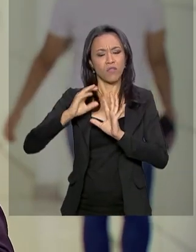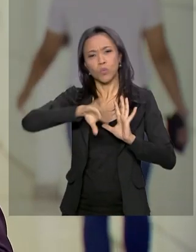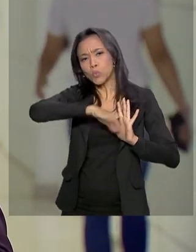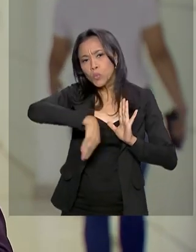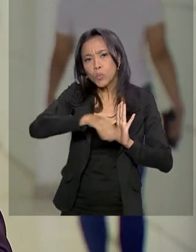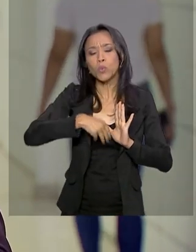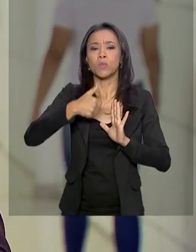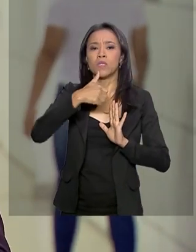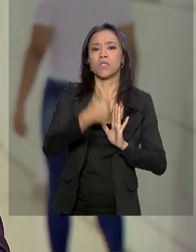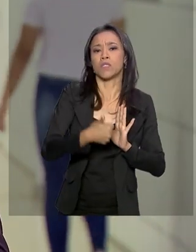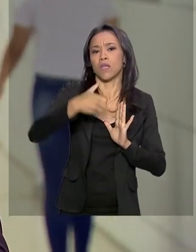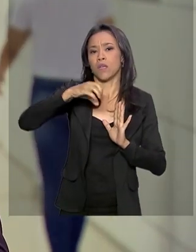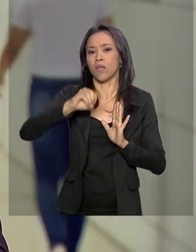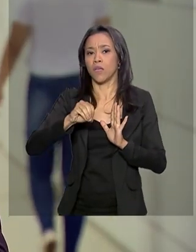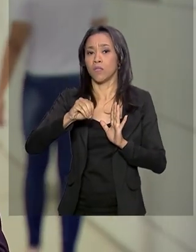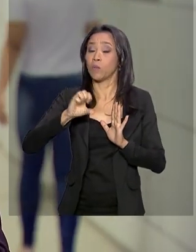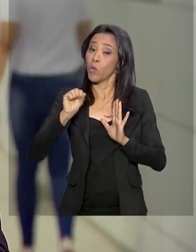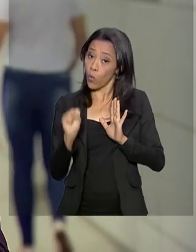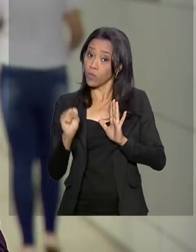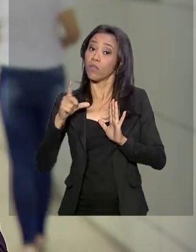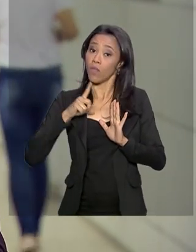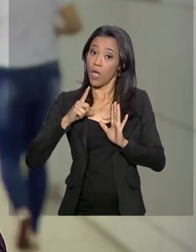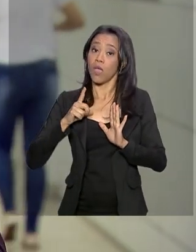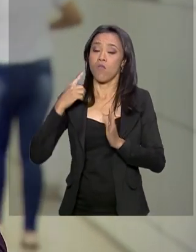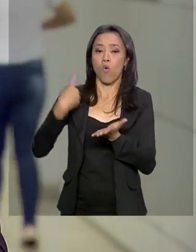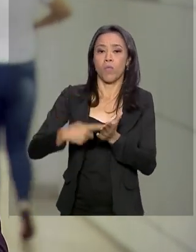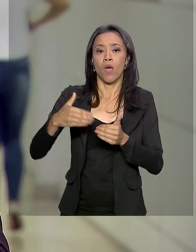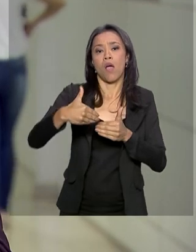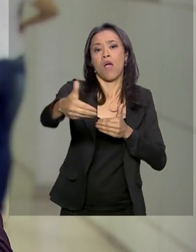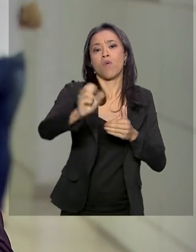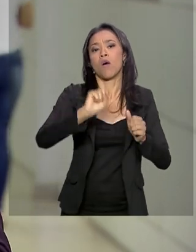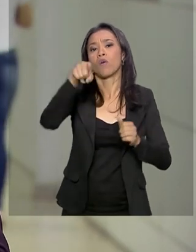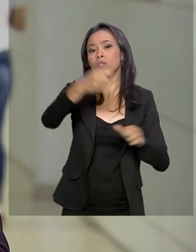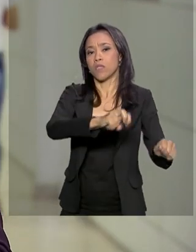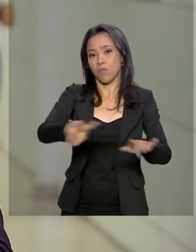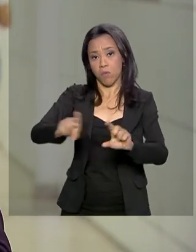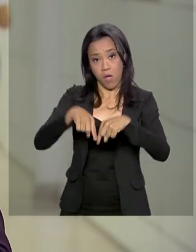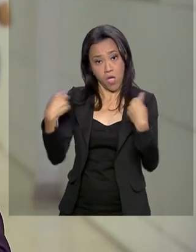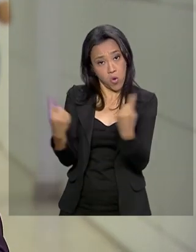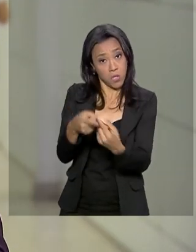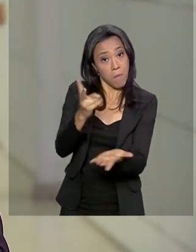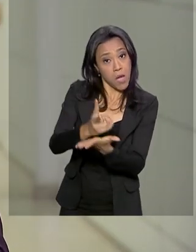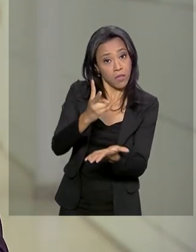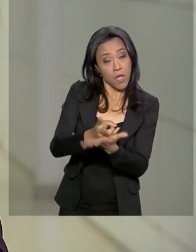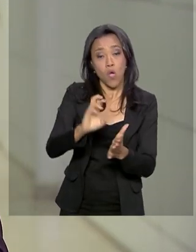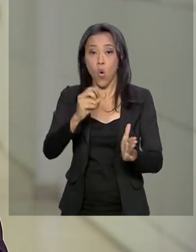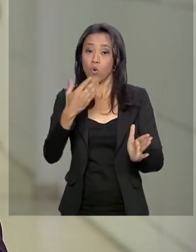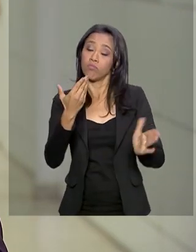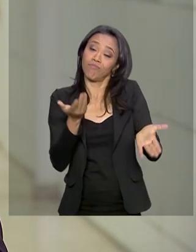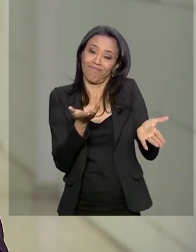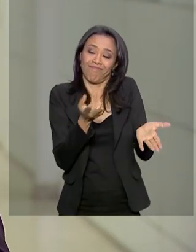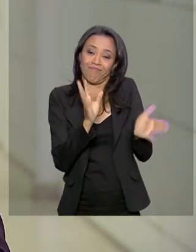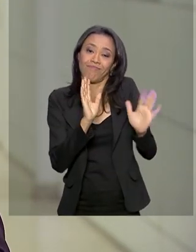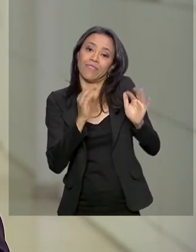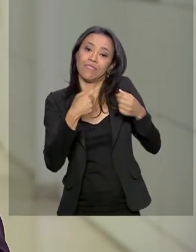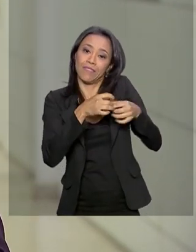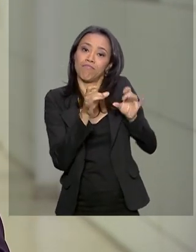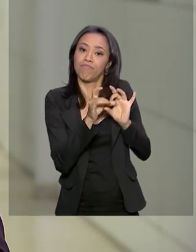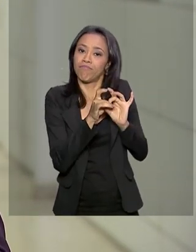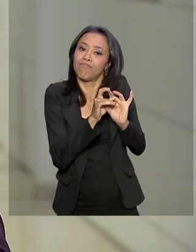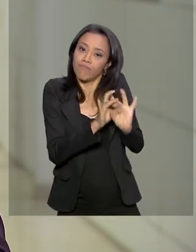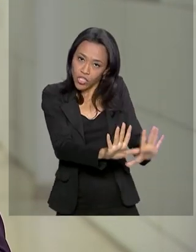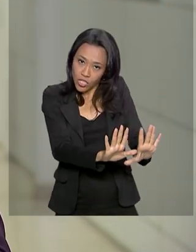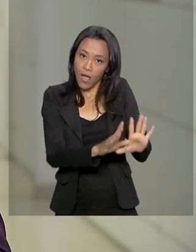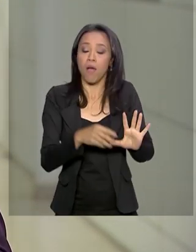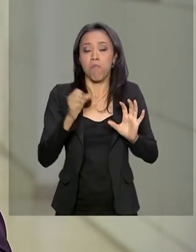Em uma sessão conjunta prevista para a semana que vem, deputados e senadores poderão manter ou derrubar essas decisões. Os vetos podem